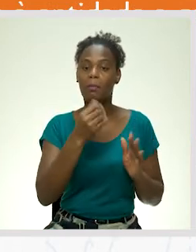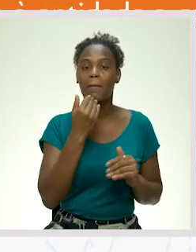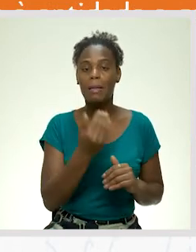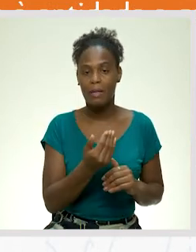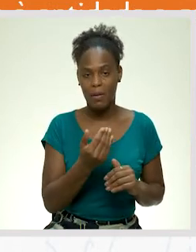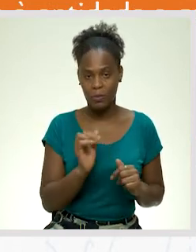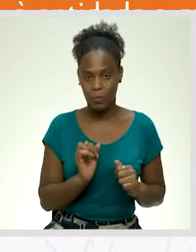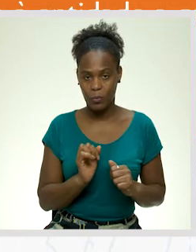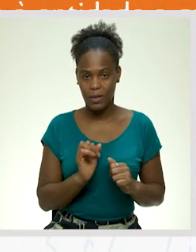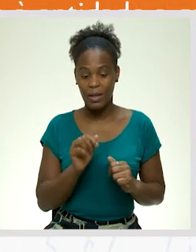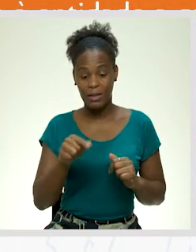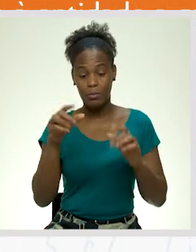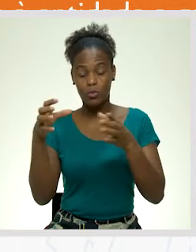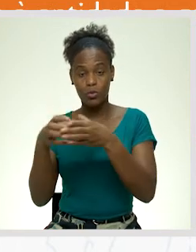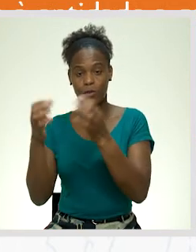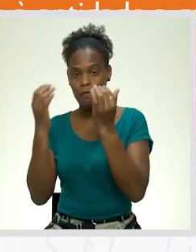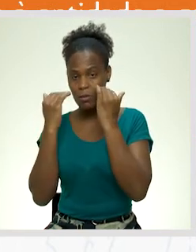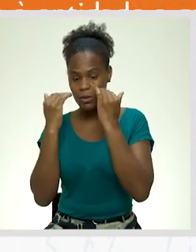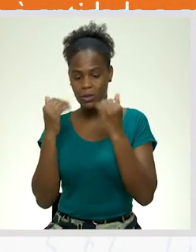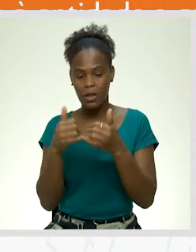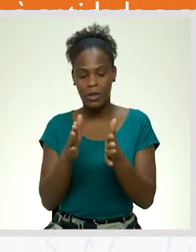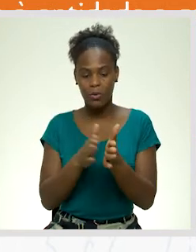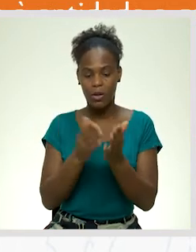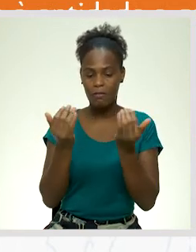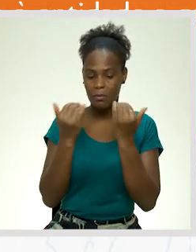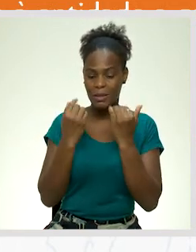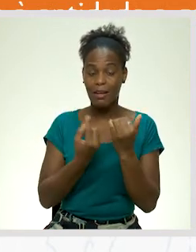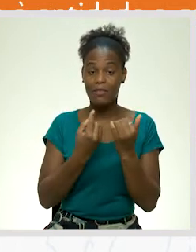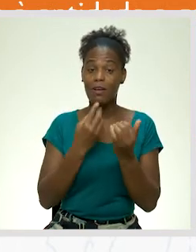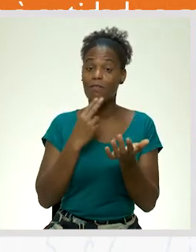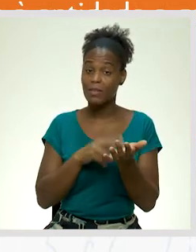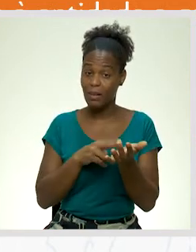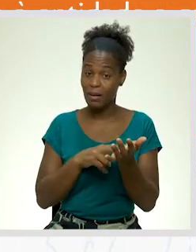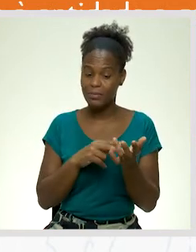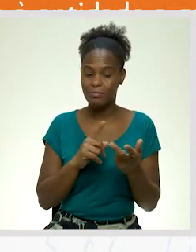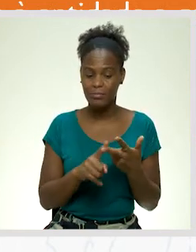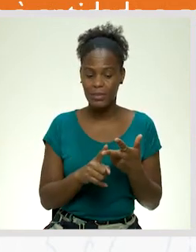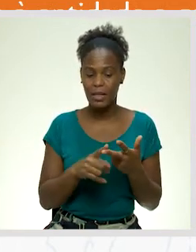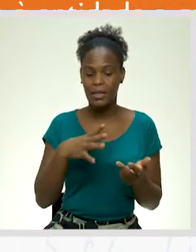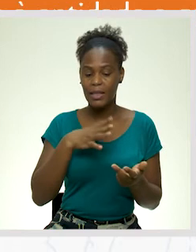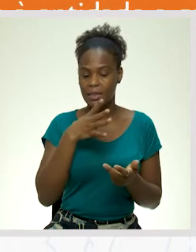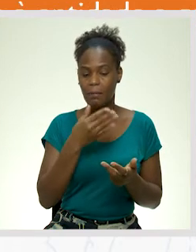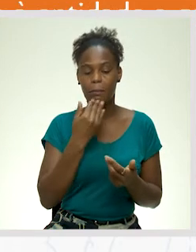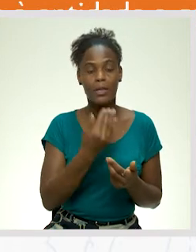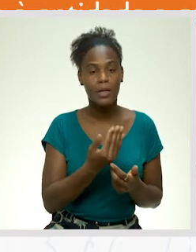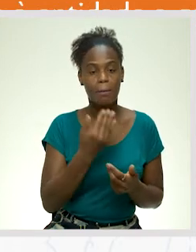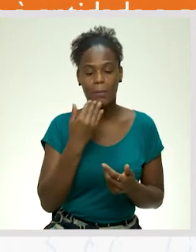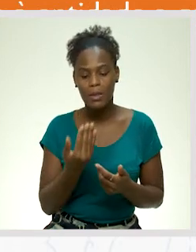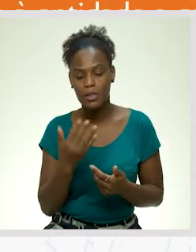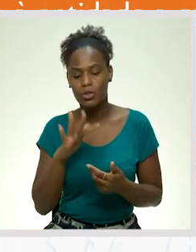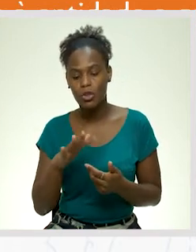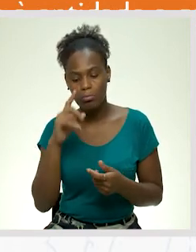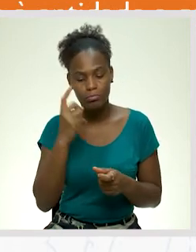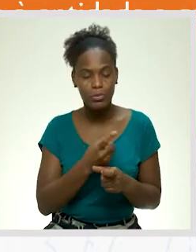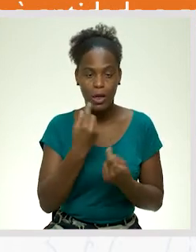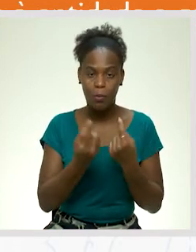requerimento. Temos aqui conjunto de informações. Toda a informação deve ser verídica, significa solicitar, pedir e estar em